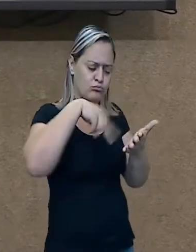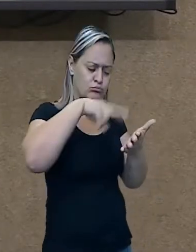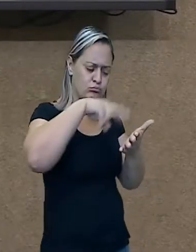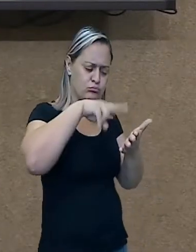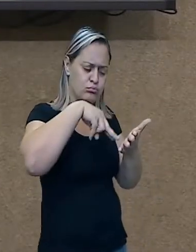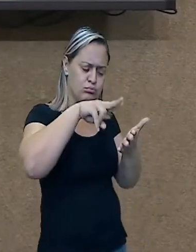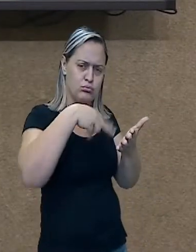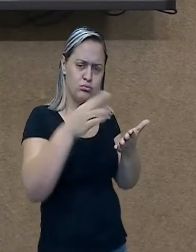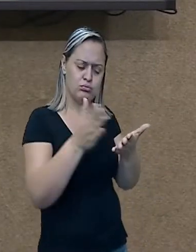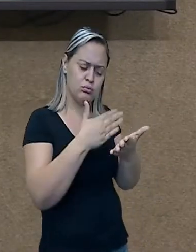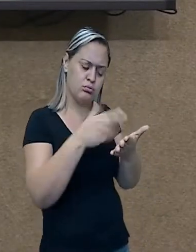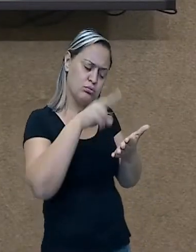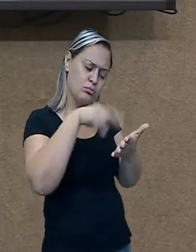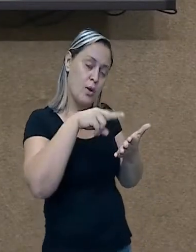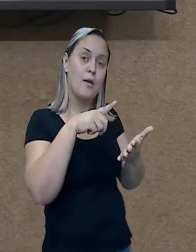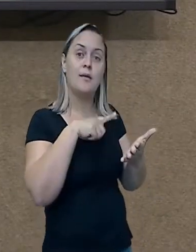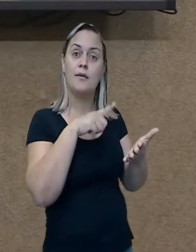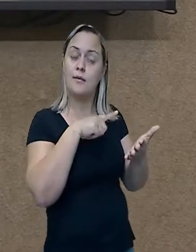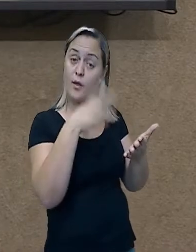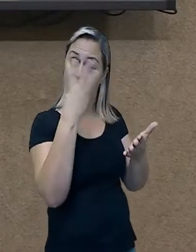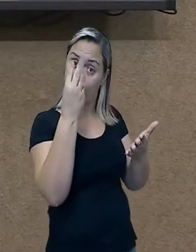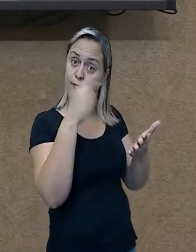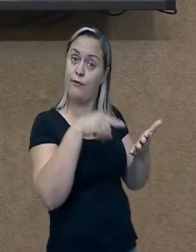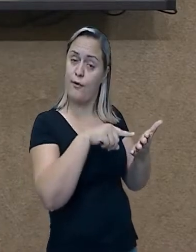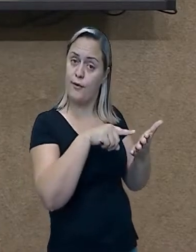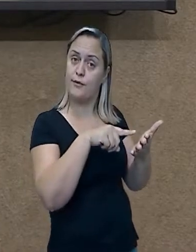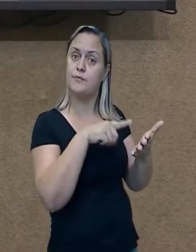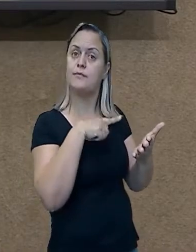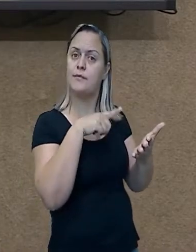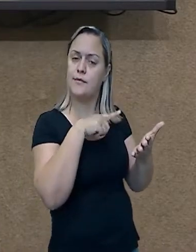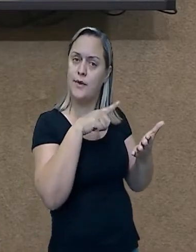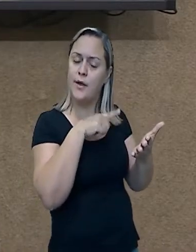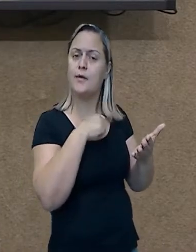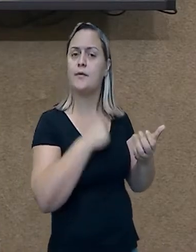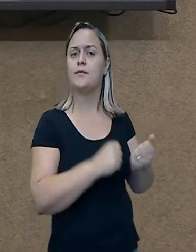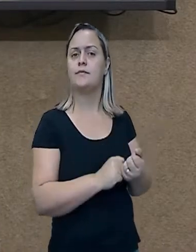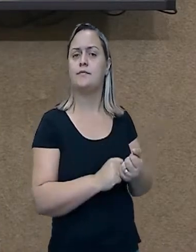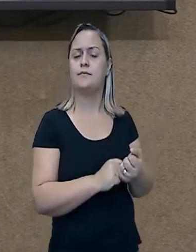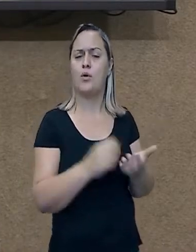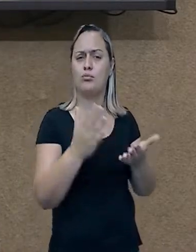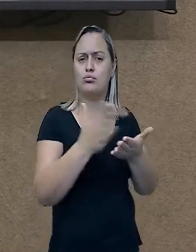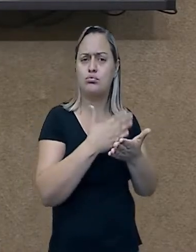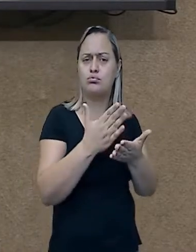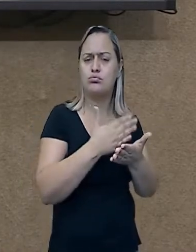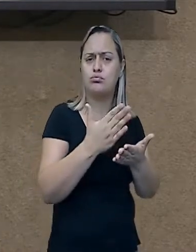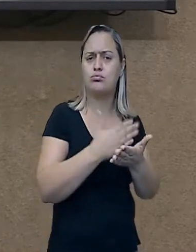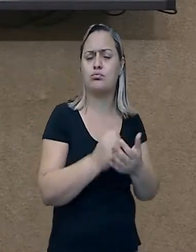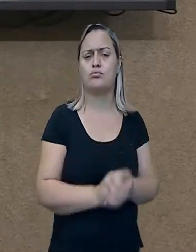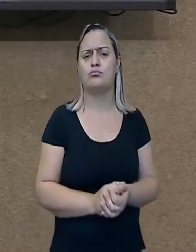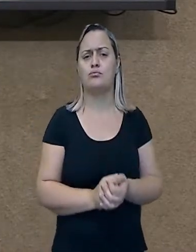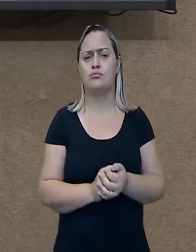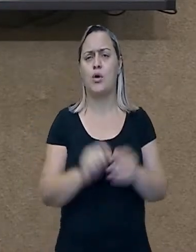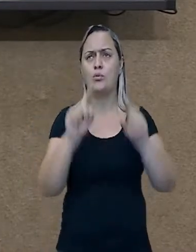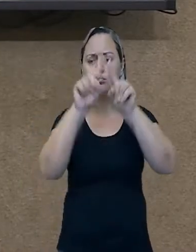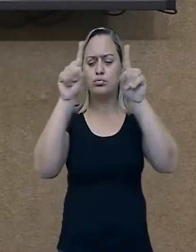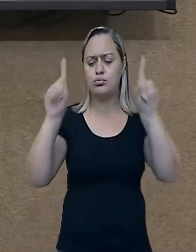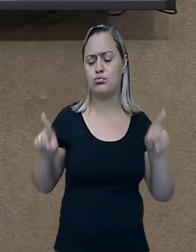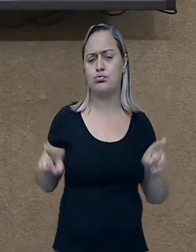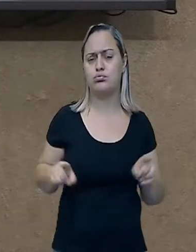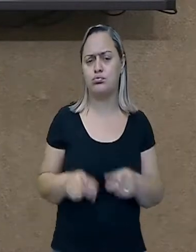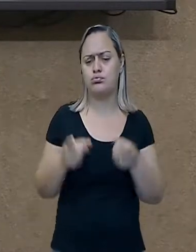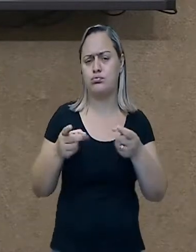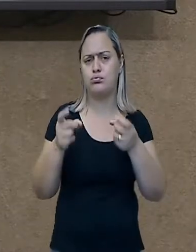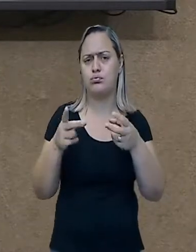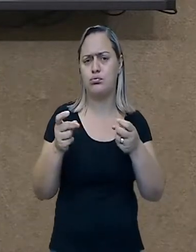estudando. Você vai em uma livraria, você vai numa lanchonete, tem as fotos dos